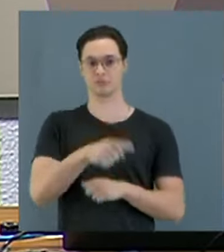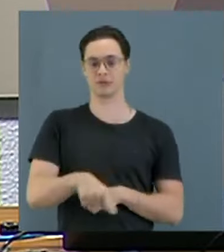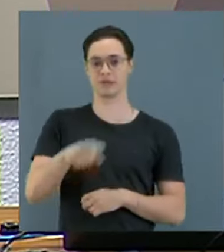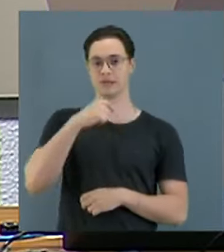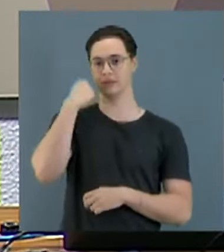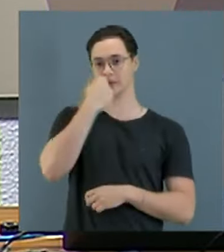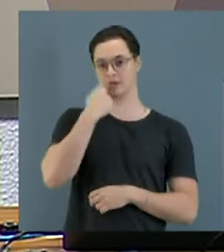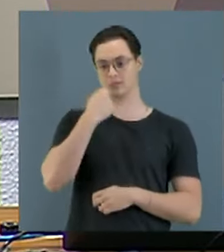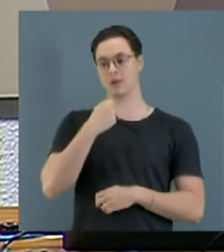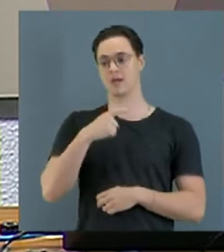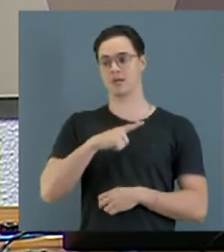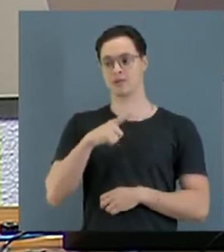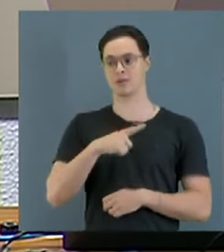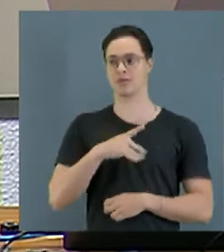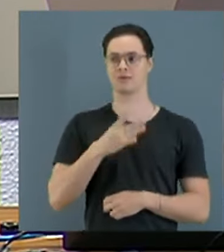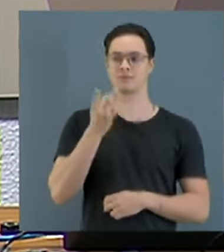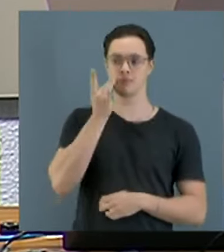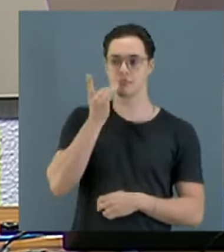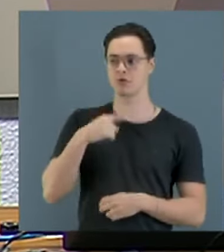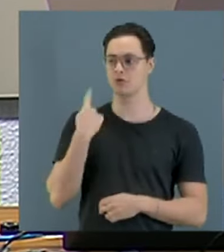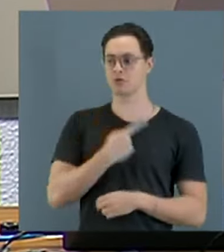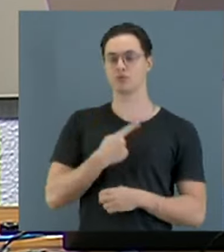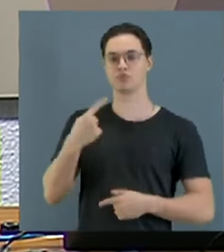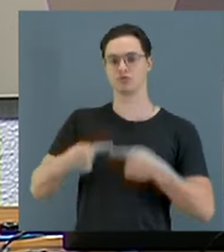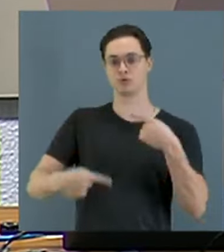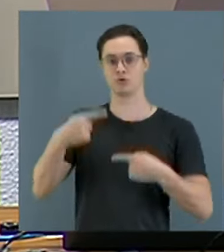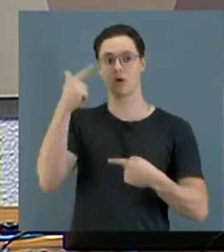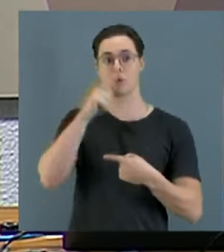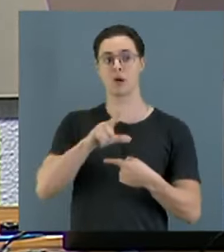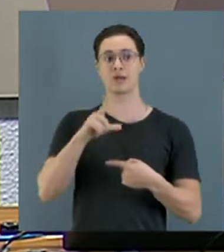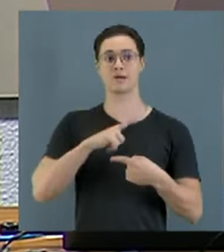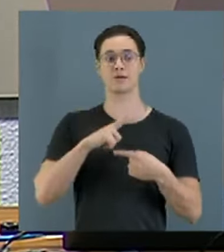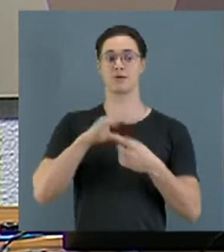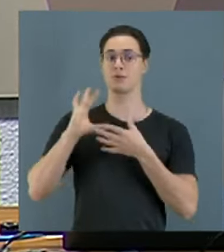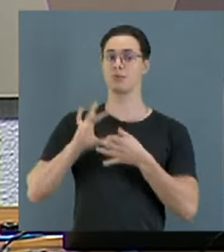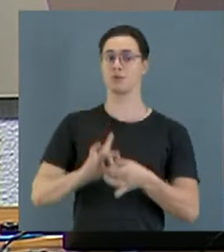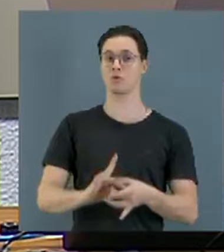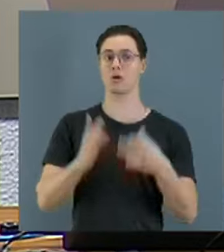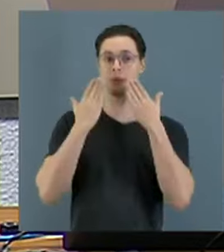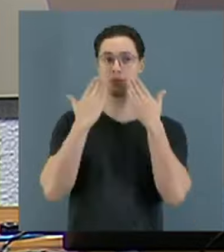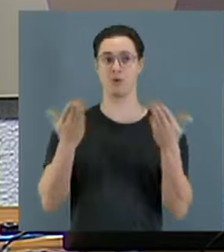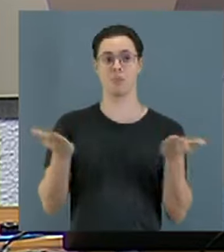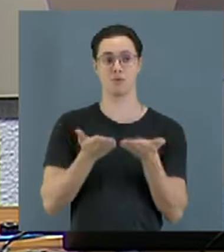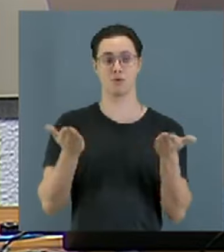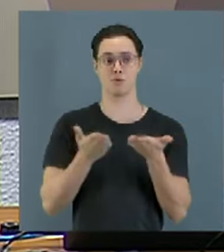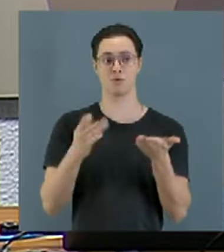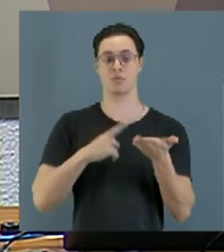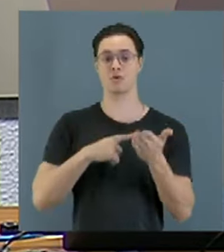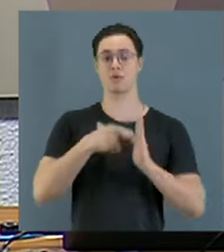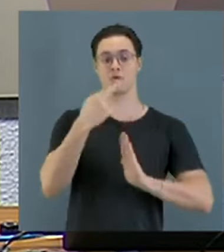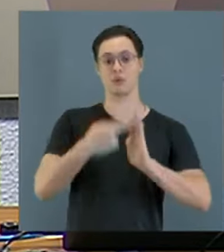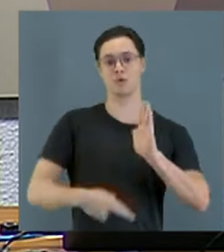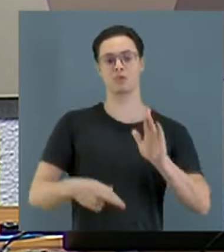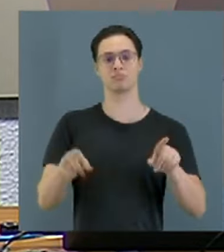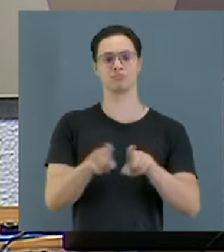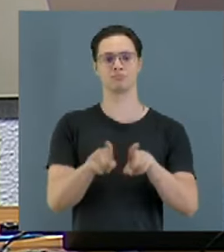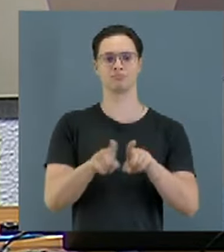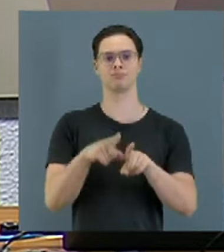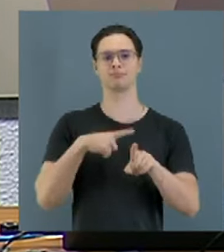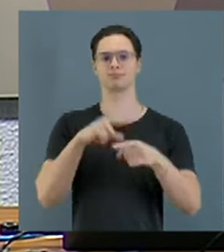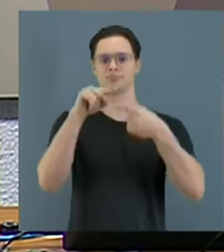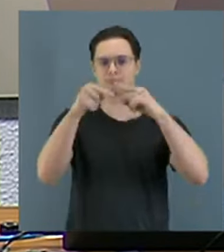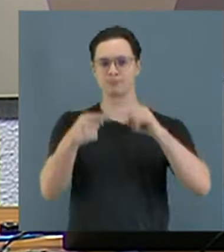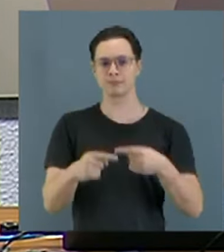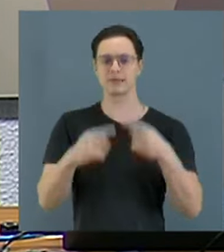para a gente poder debater e discutir a construção desse novo texto que será apresentado ao relator e nessa construção